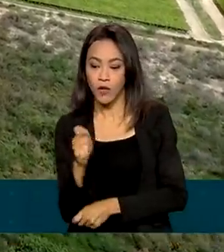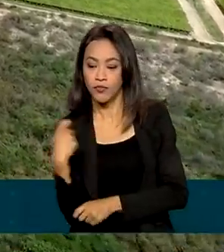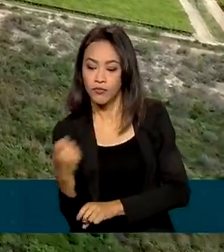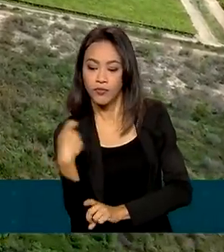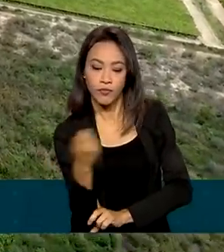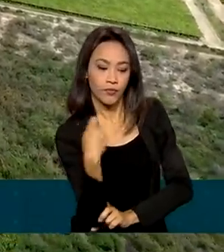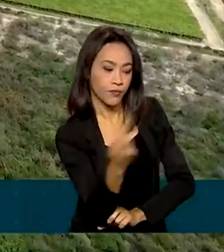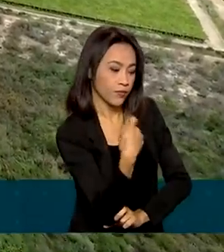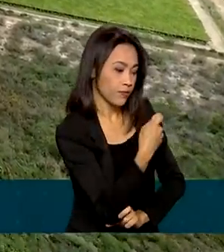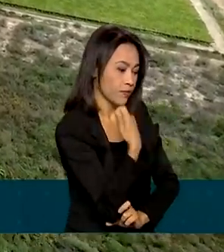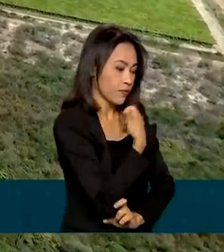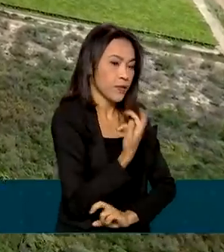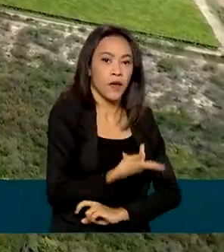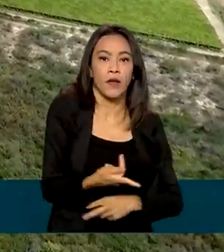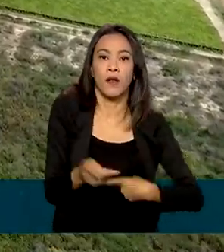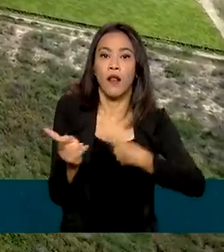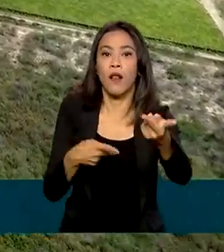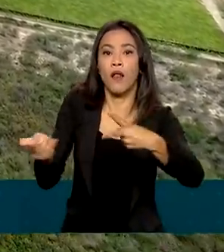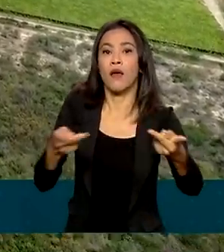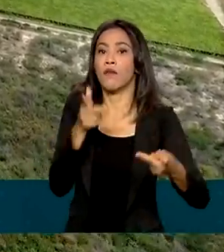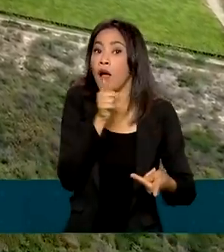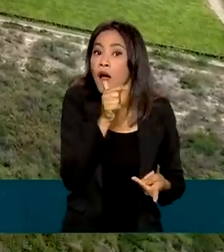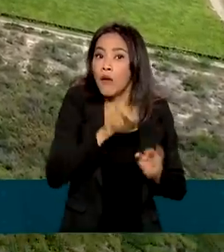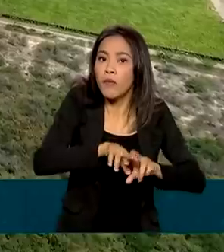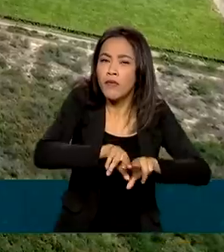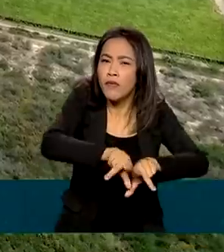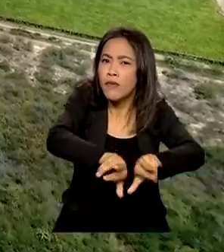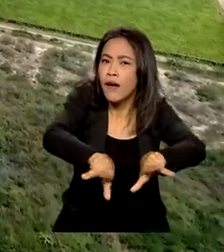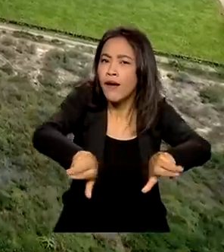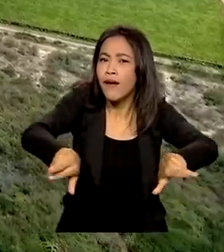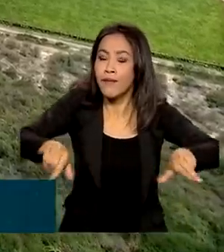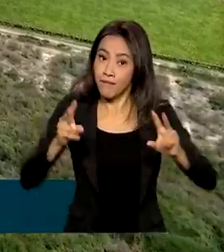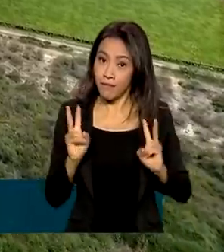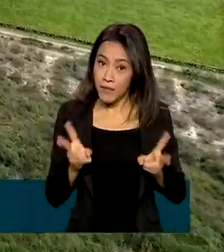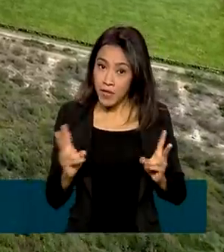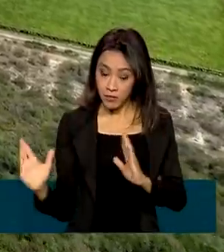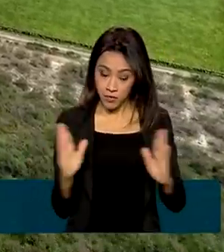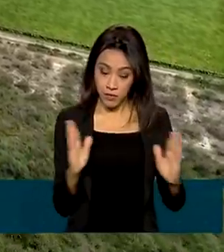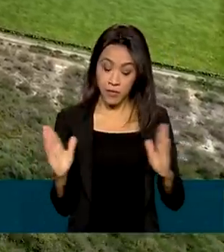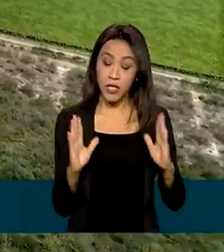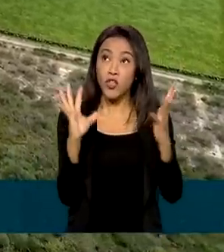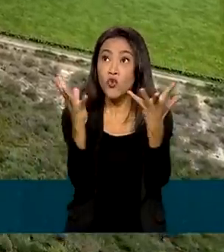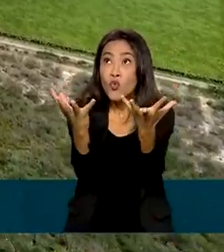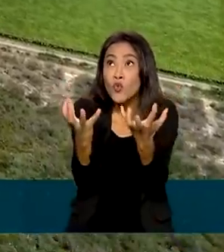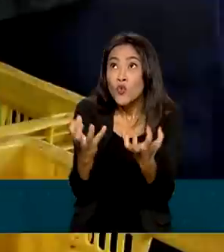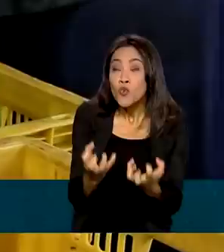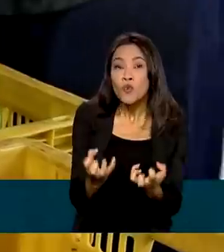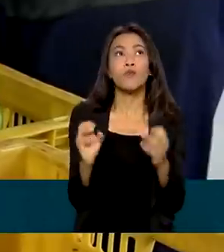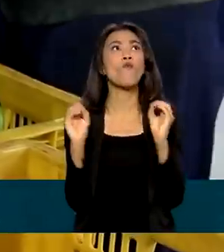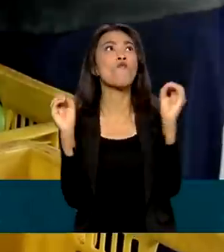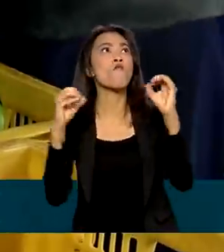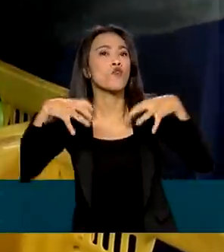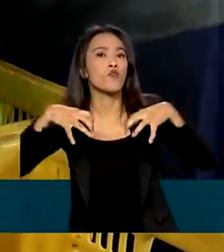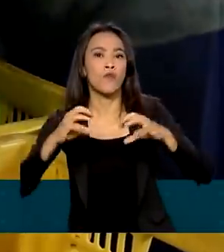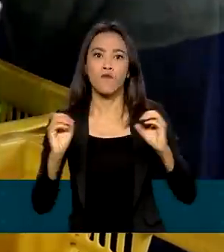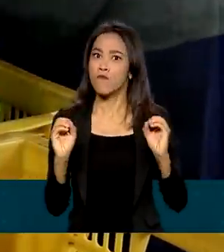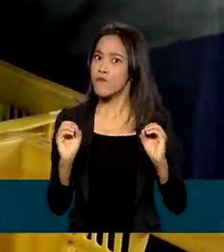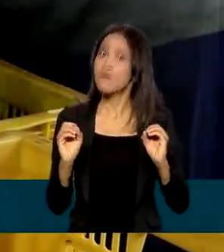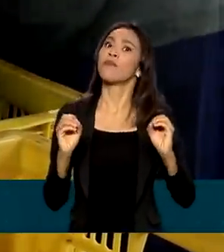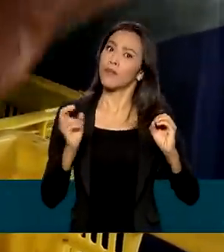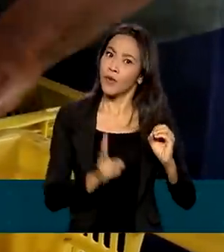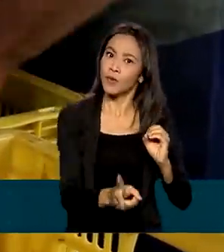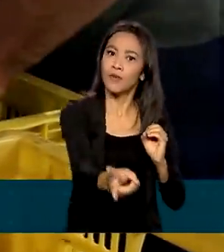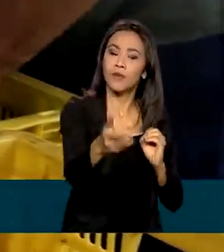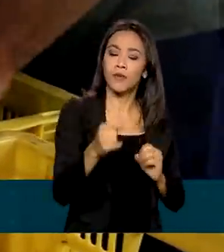que leva água para milhares de hectares de plantações, mesmo durante os períodos de estiagem e seca. Só no ano passado,